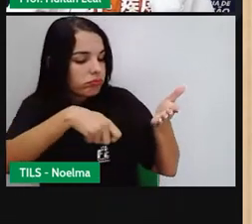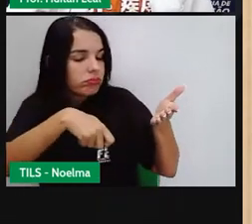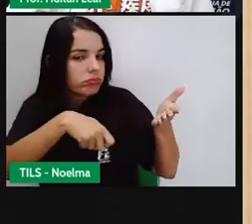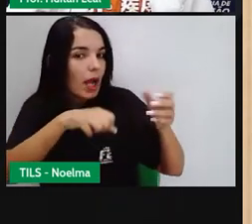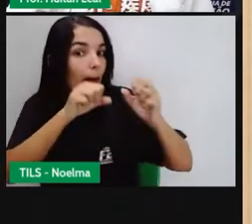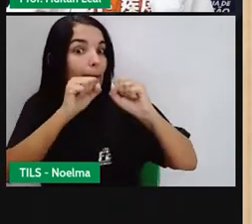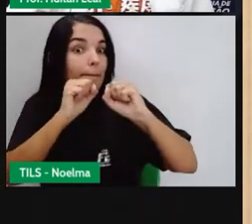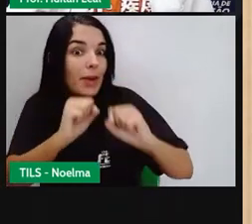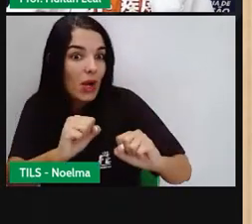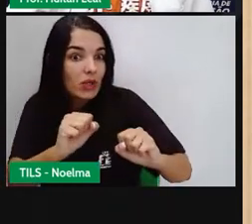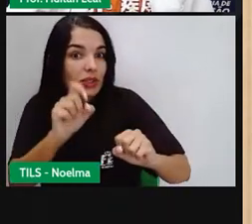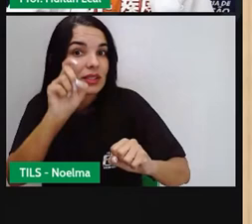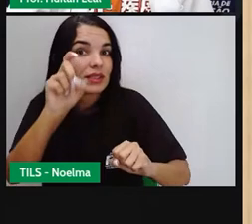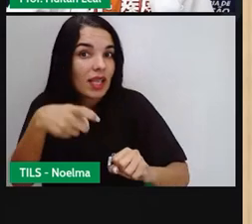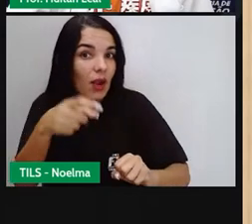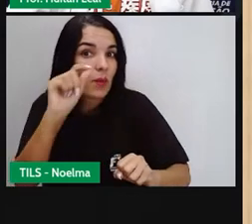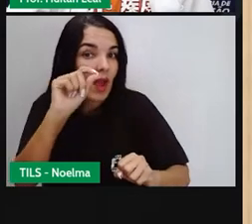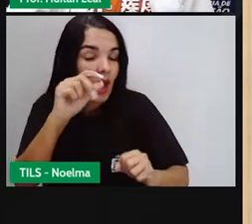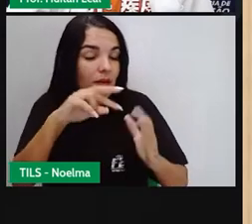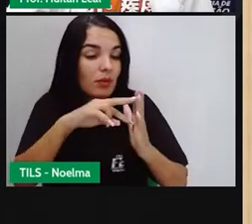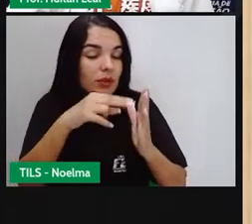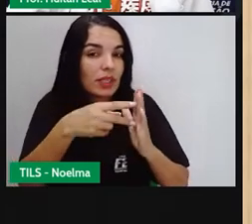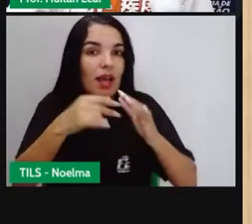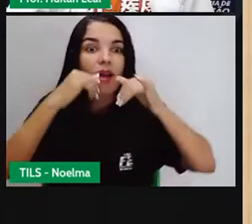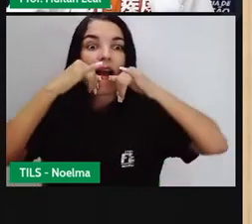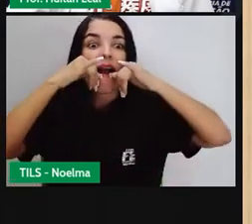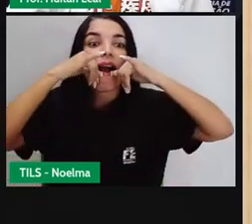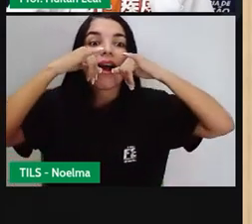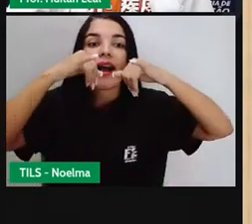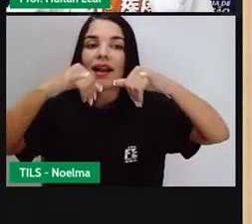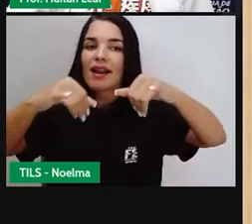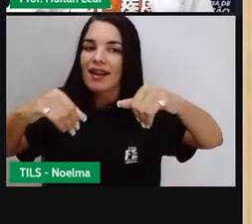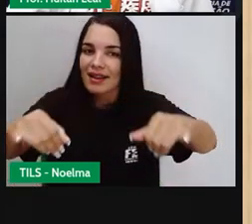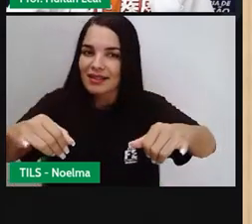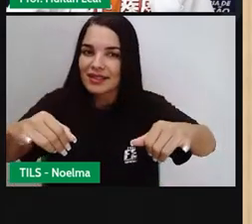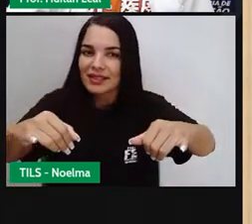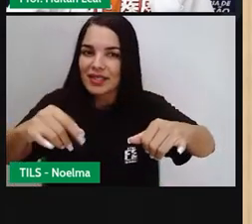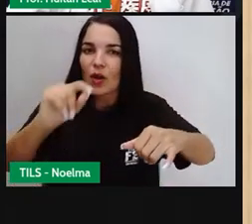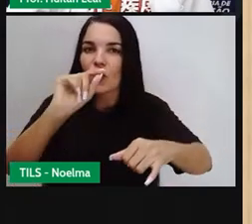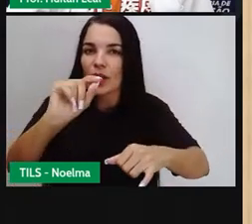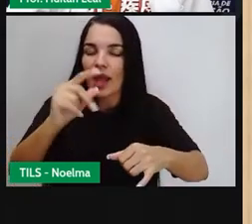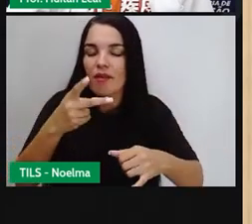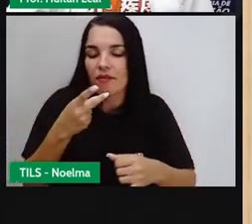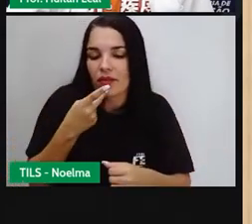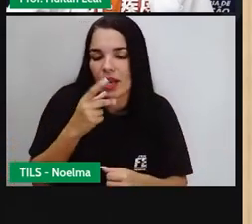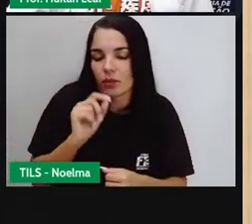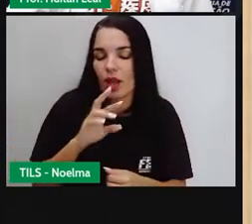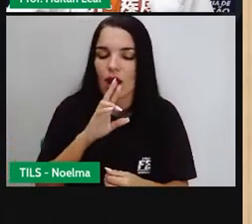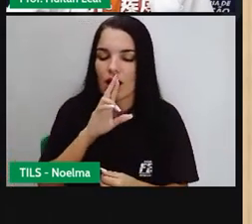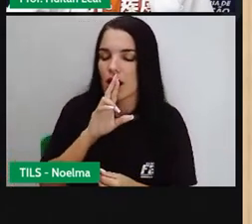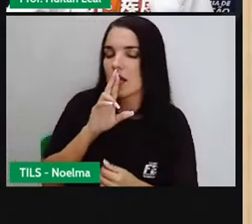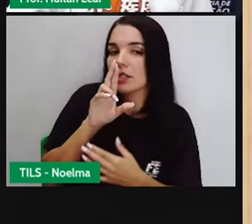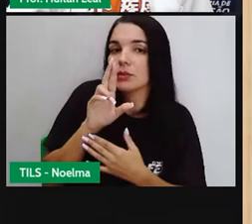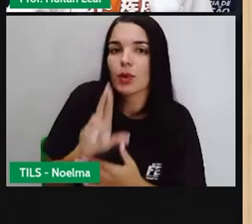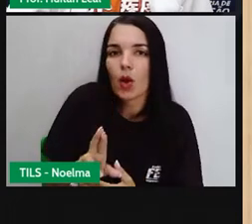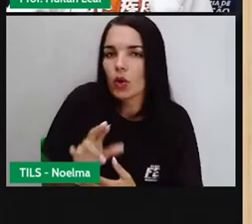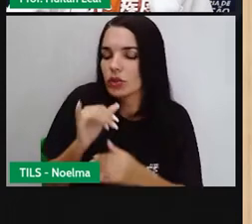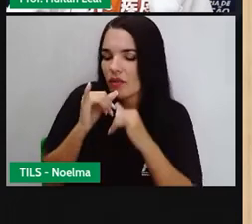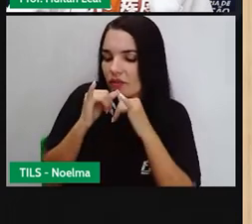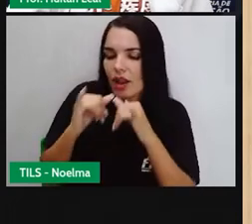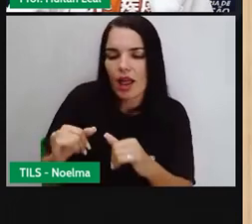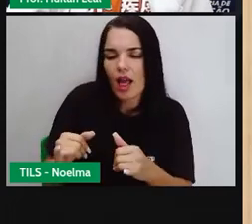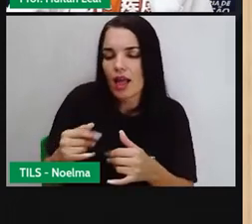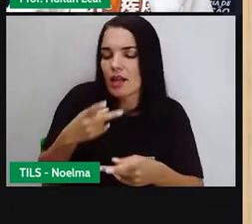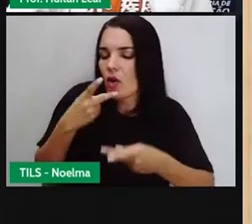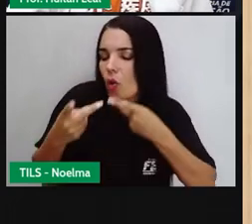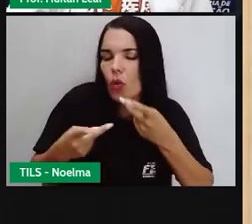ser declarativa. Que é a frase empregada para dar resposta, informar, comparar alguma coisa.